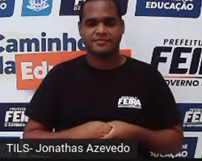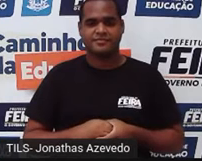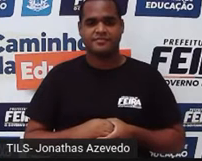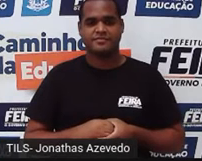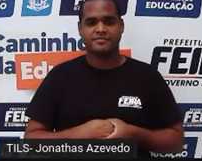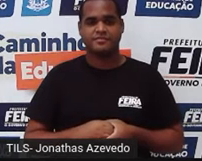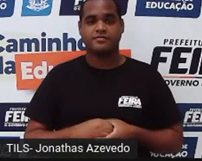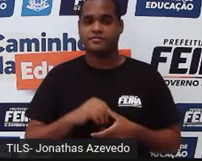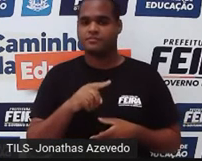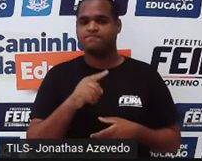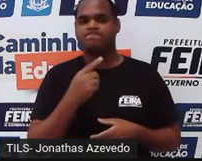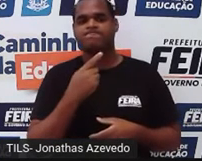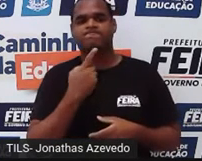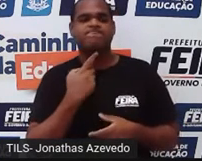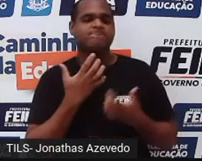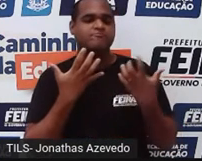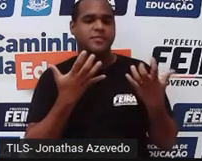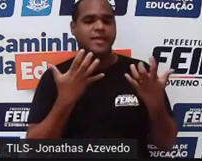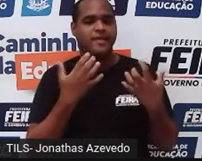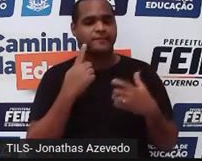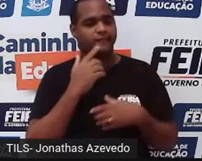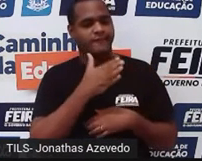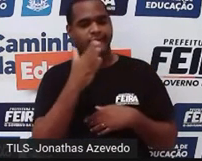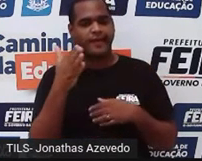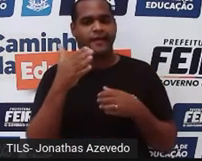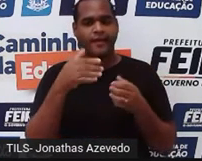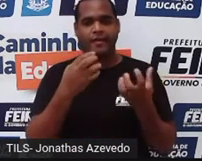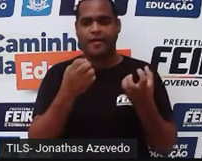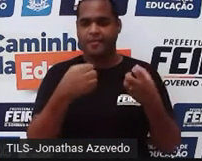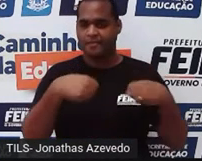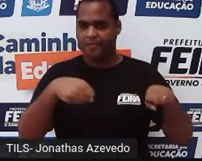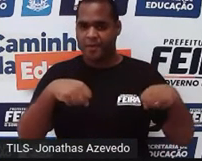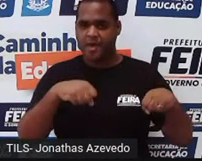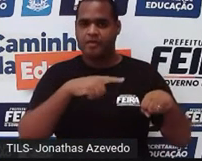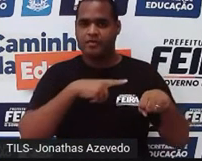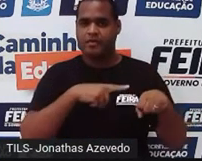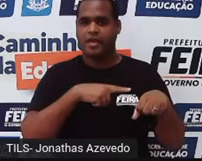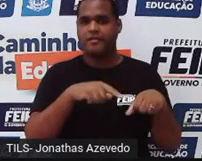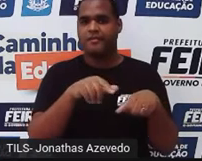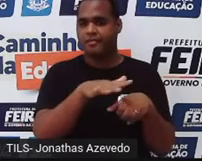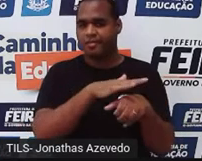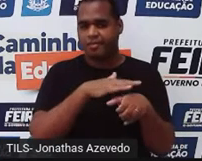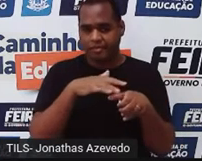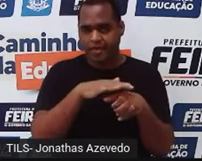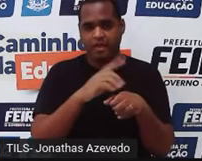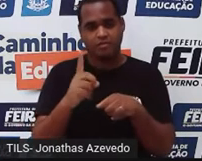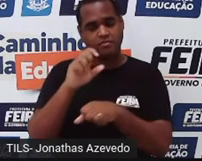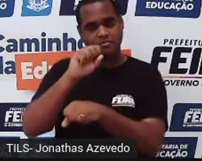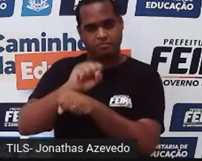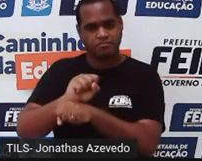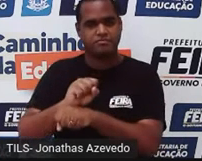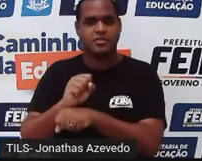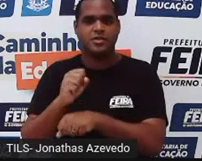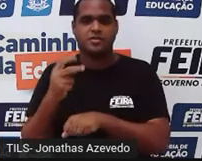Ele pretende partir com o tanque da moto cheio e planeja fazer somente duas paradas